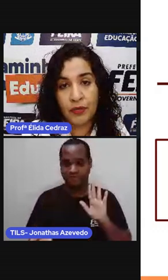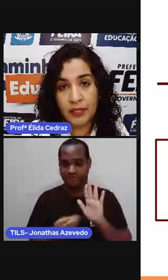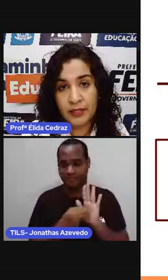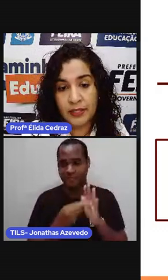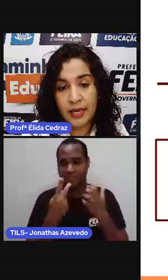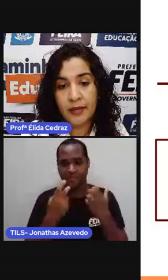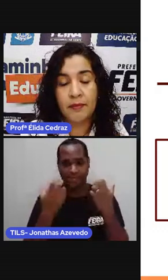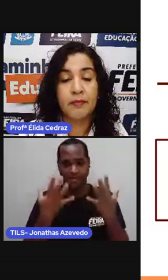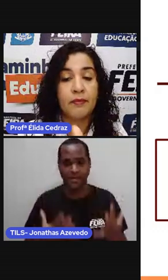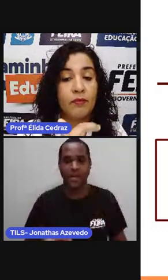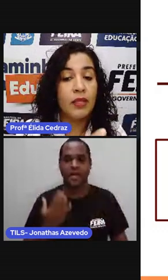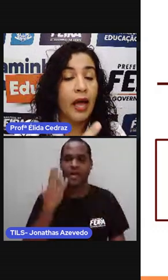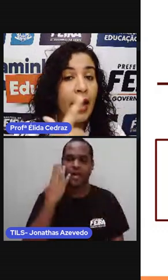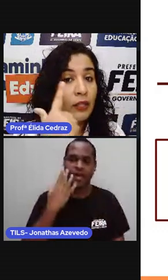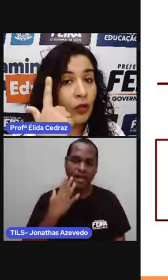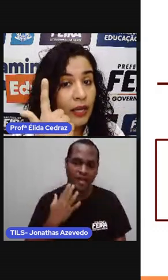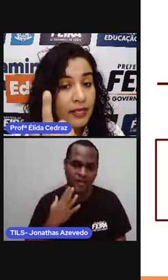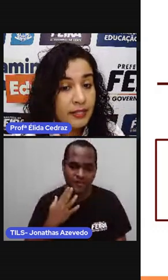infância,